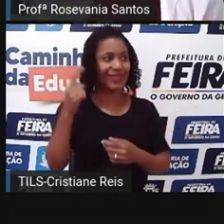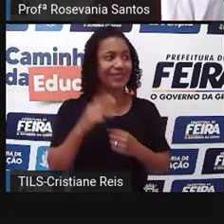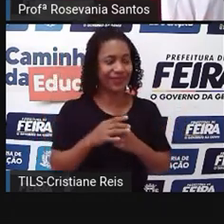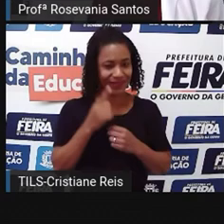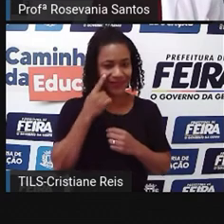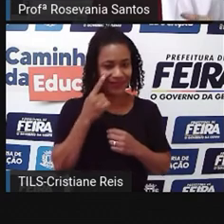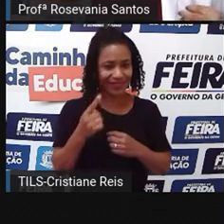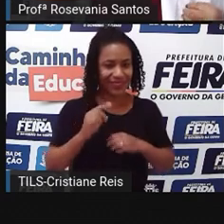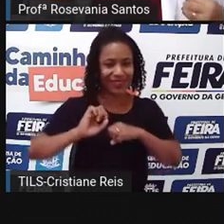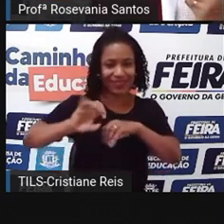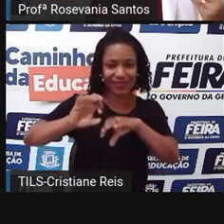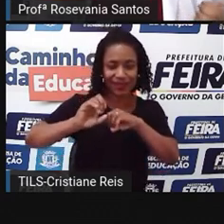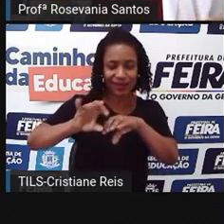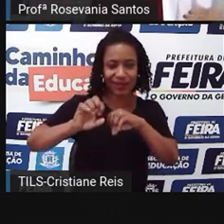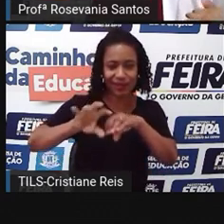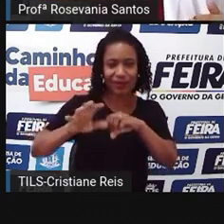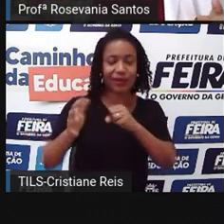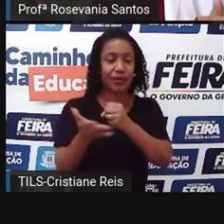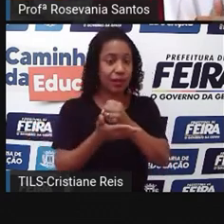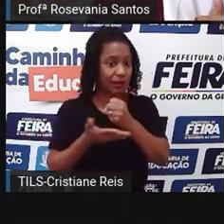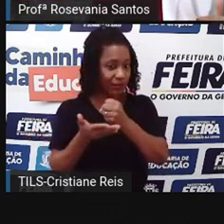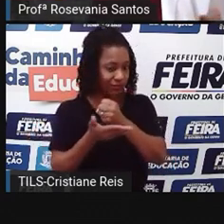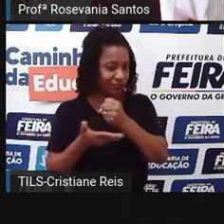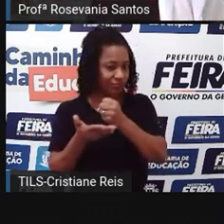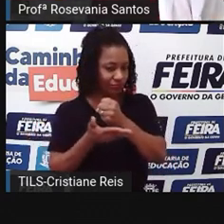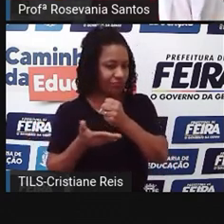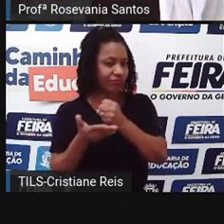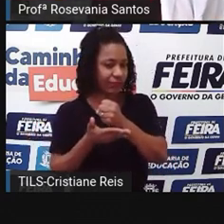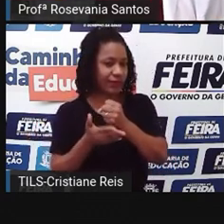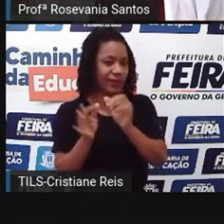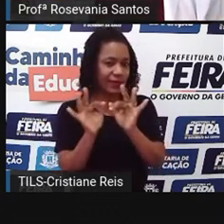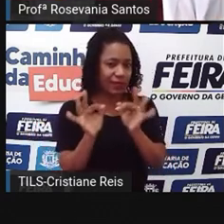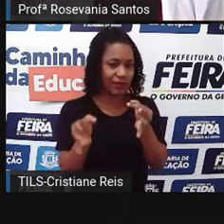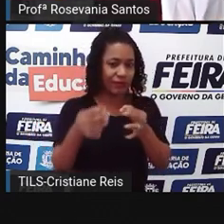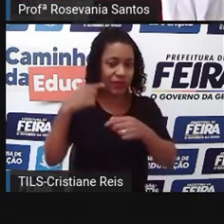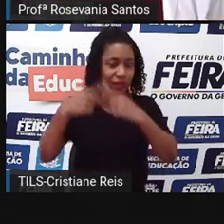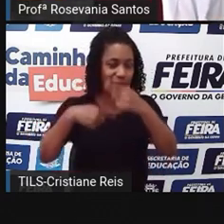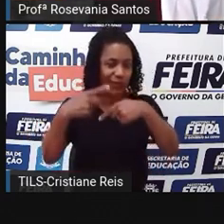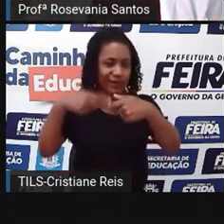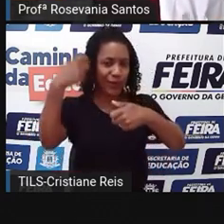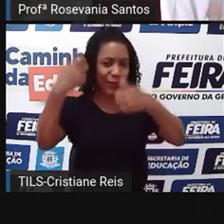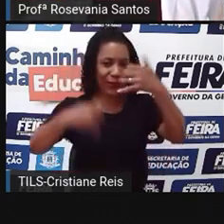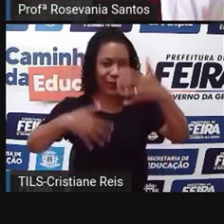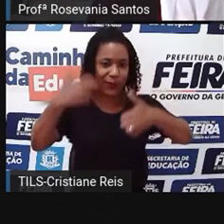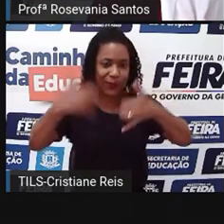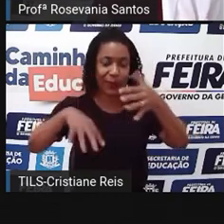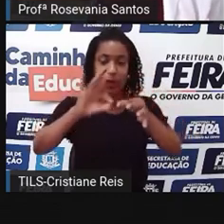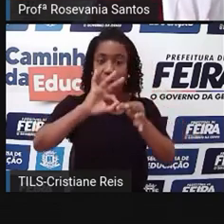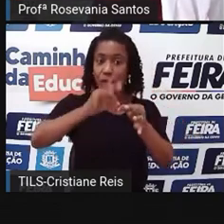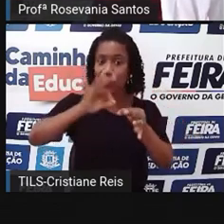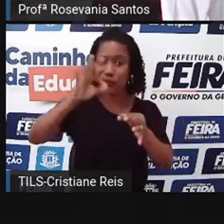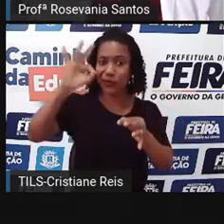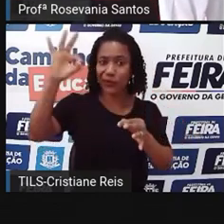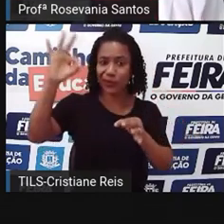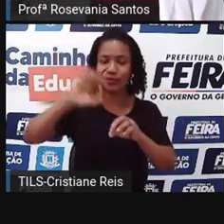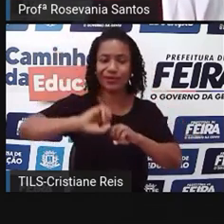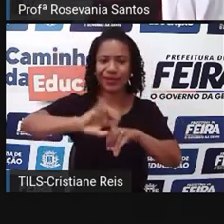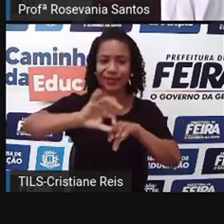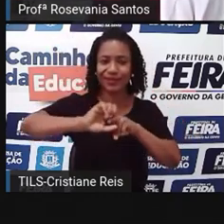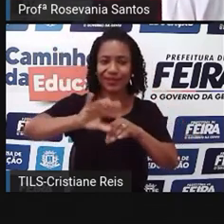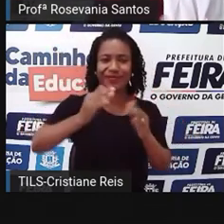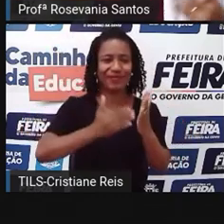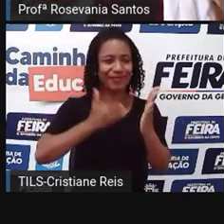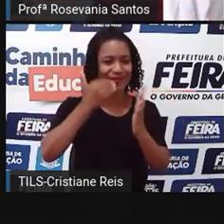básica mesmo, até porque nós vamos destrinchar um pouco mais sobre essas regiões, sobre essas localidades em outras